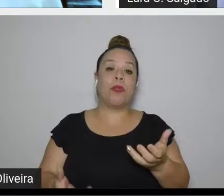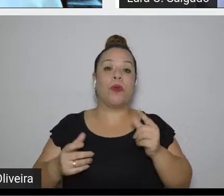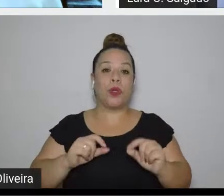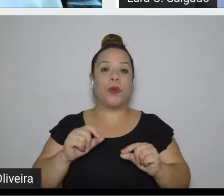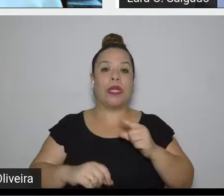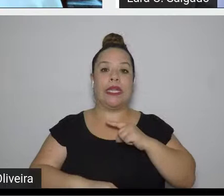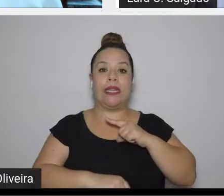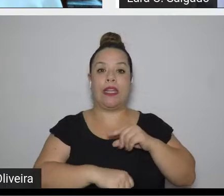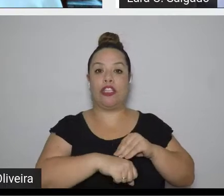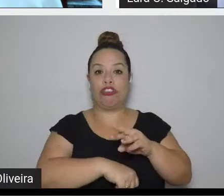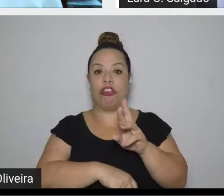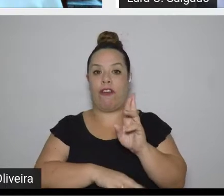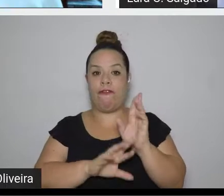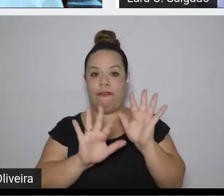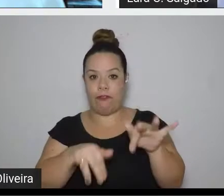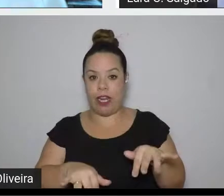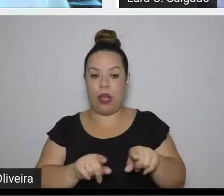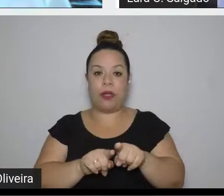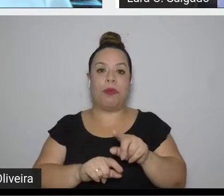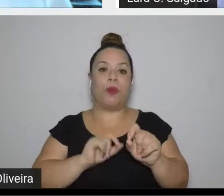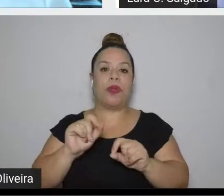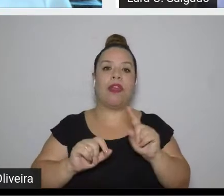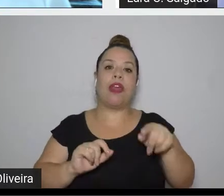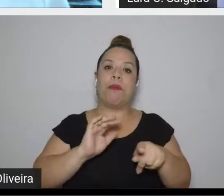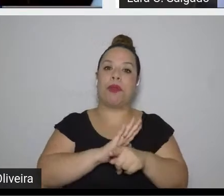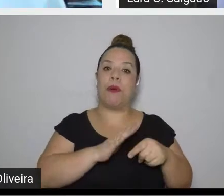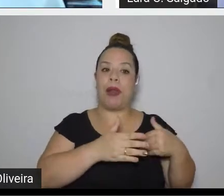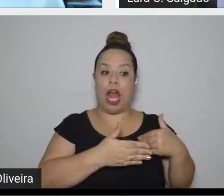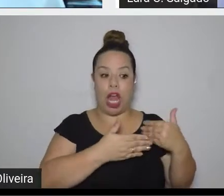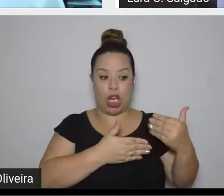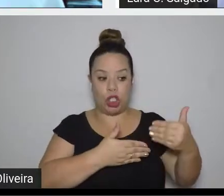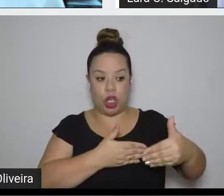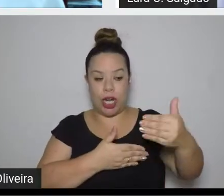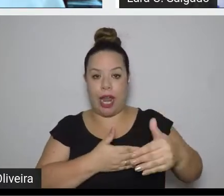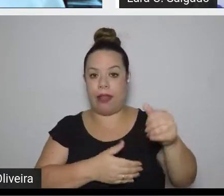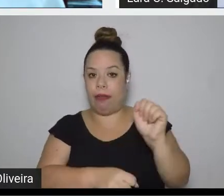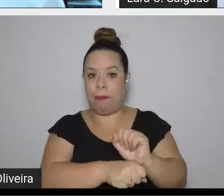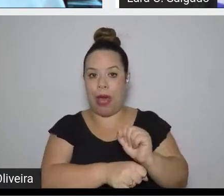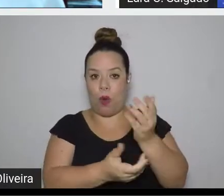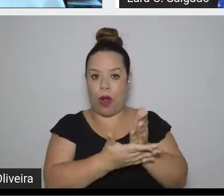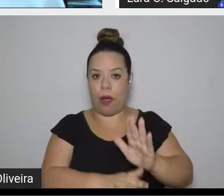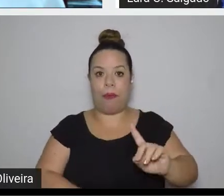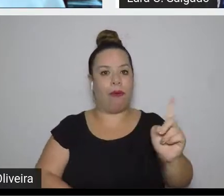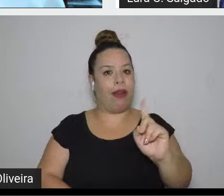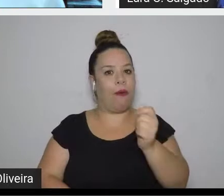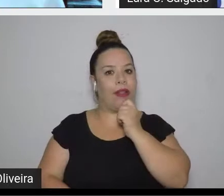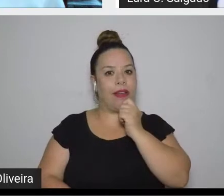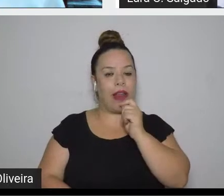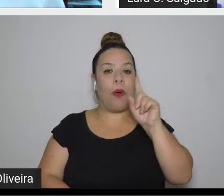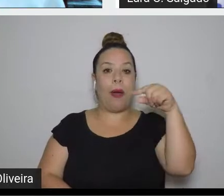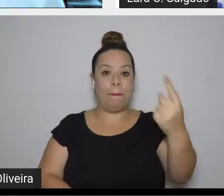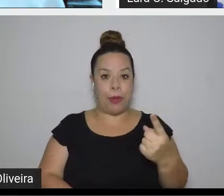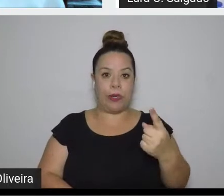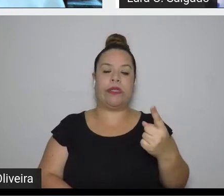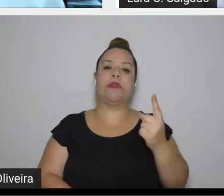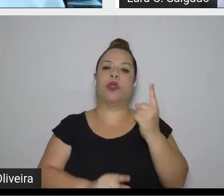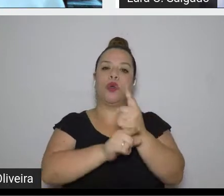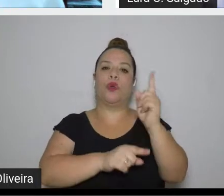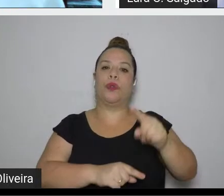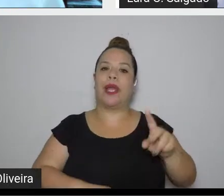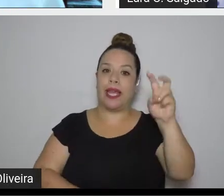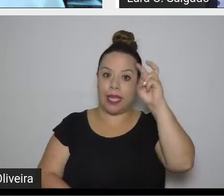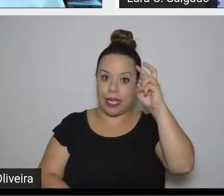recadinho que a jornada continua. A próxima mesa será na quinta-feira dia 24